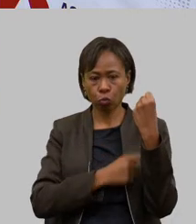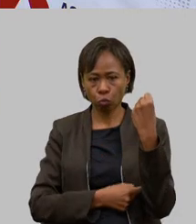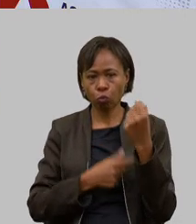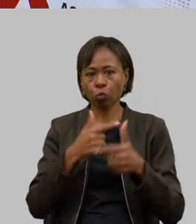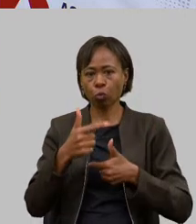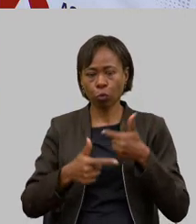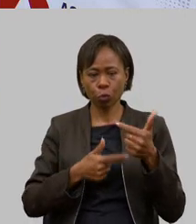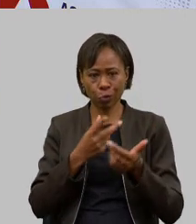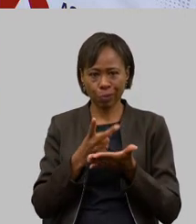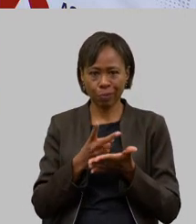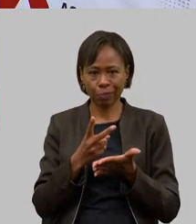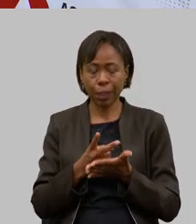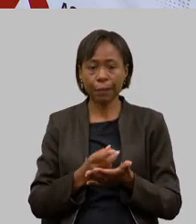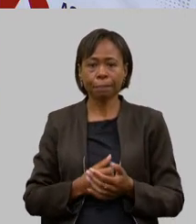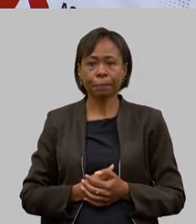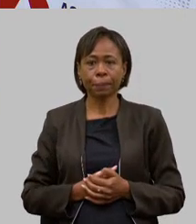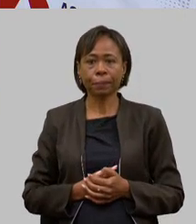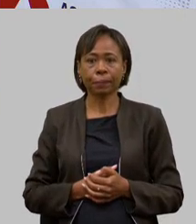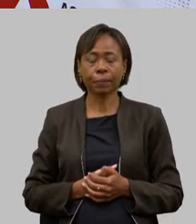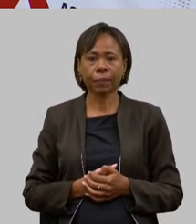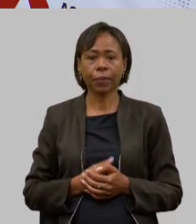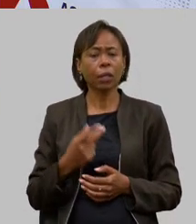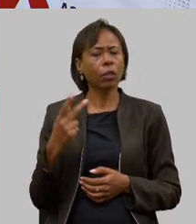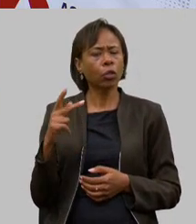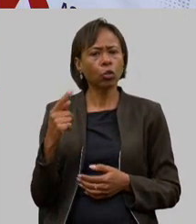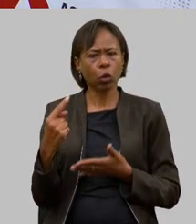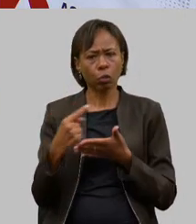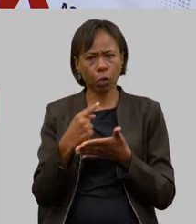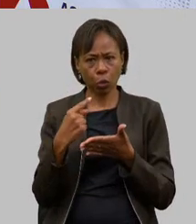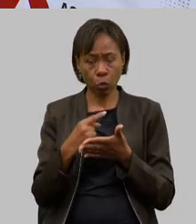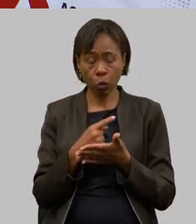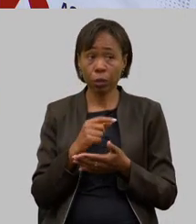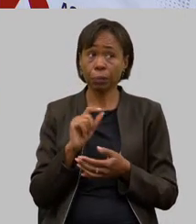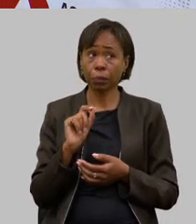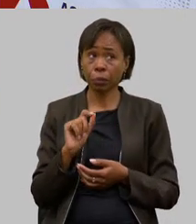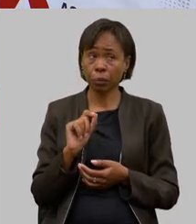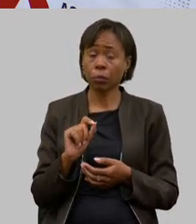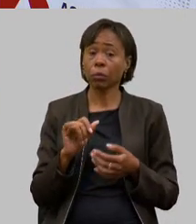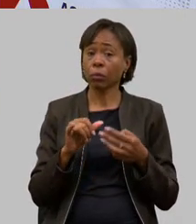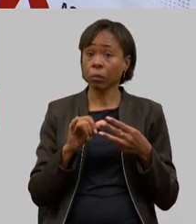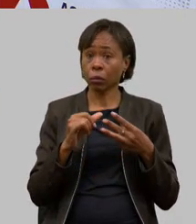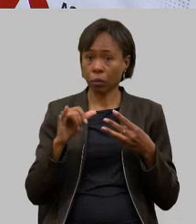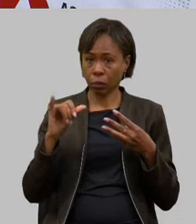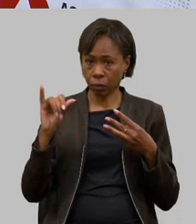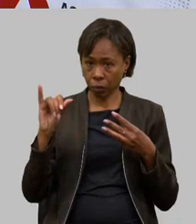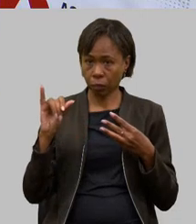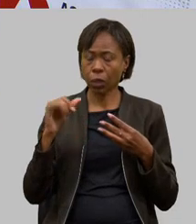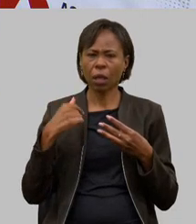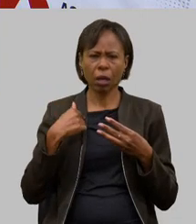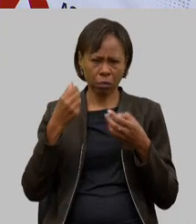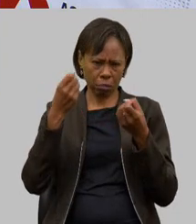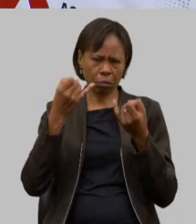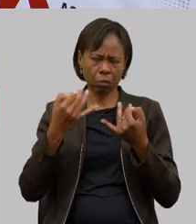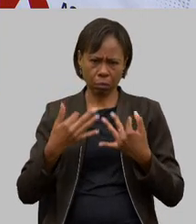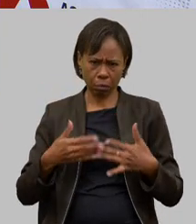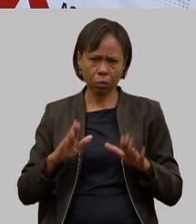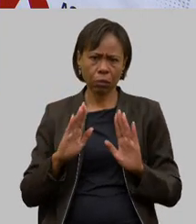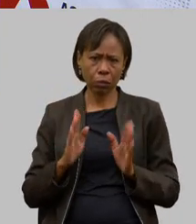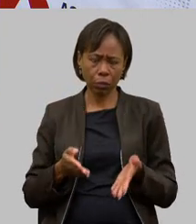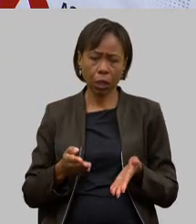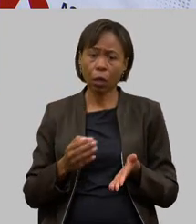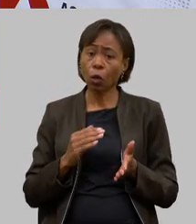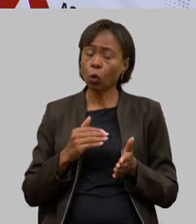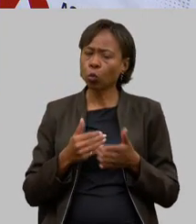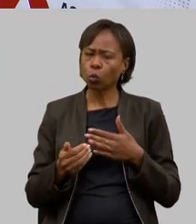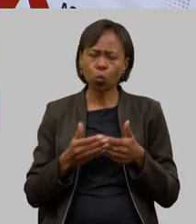encontra sobre os seus questionamentos a CEMIG eu já fiz esclarecimentos aqui tudo que está ao nosso alcance